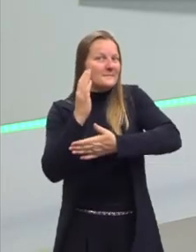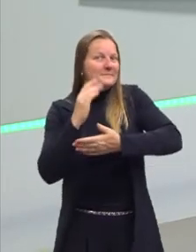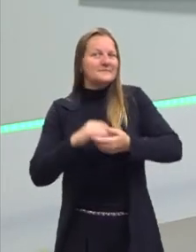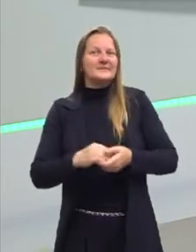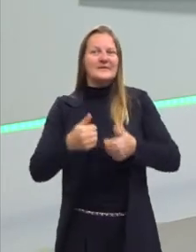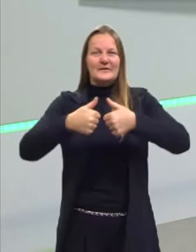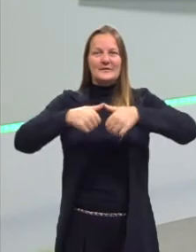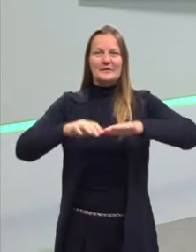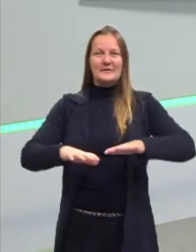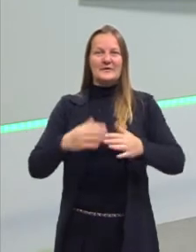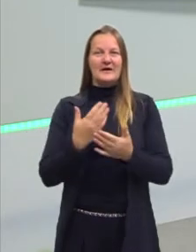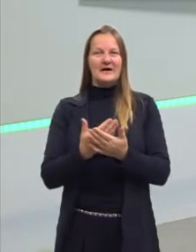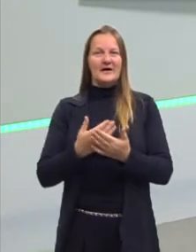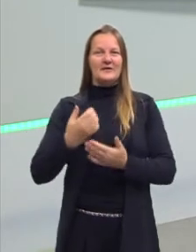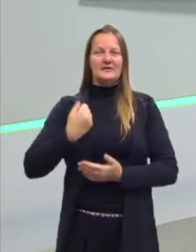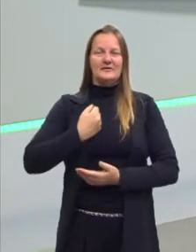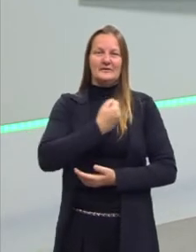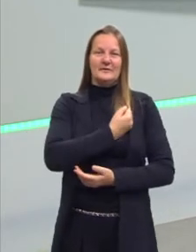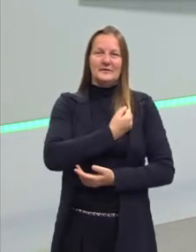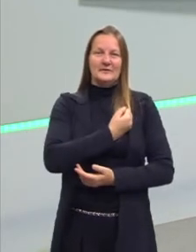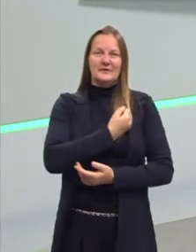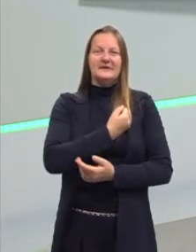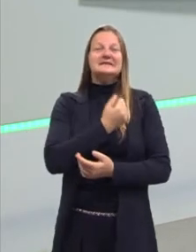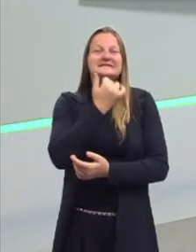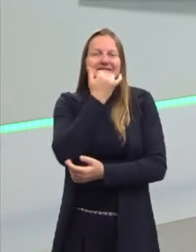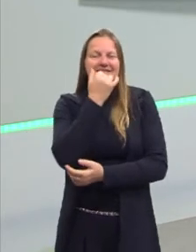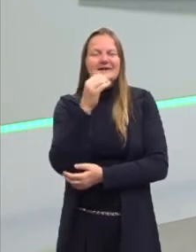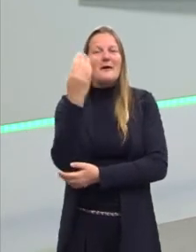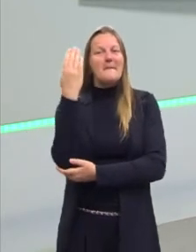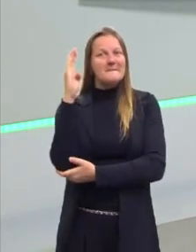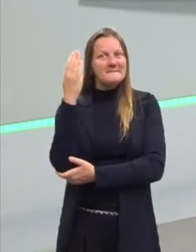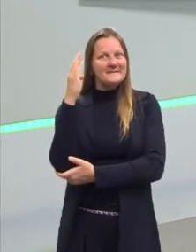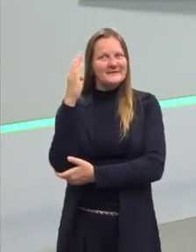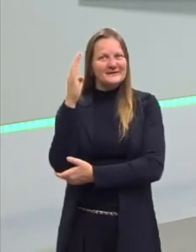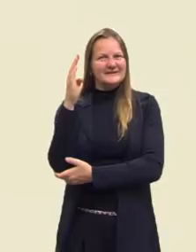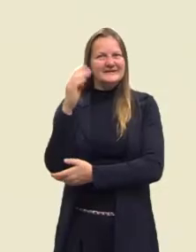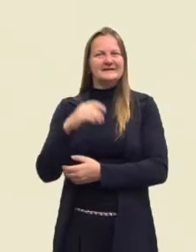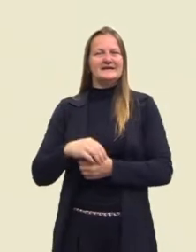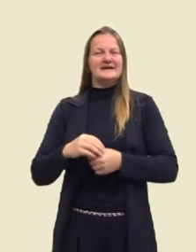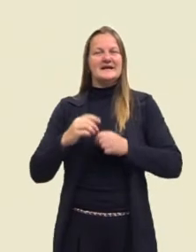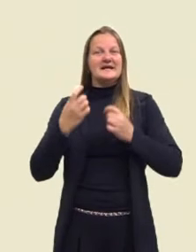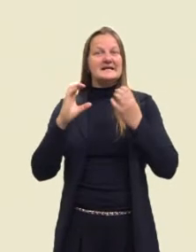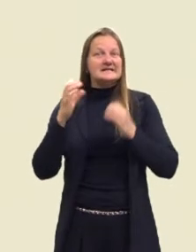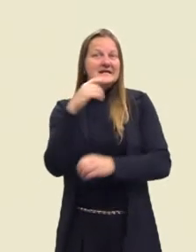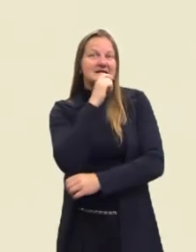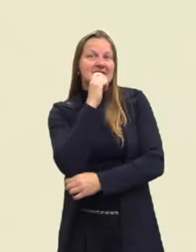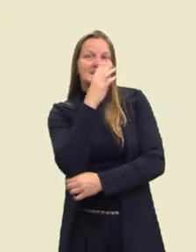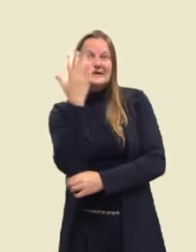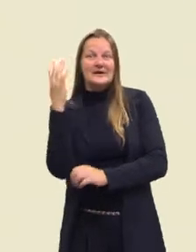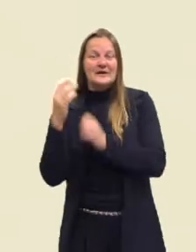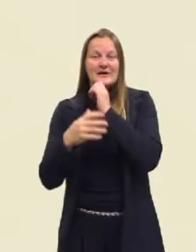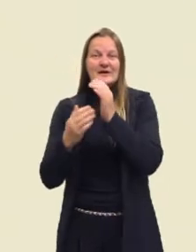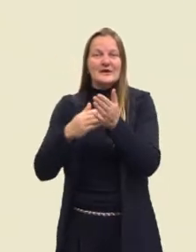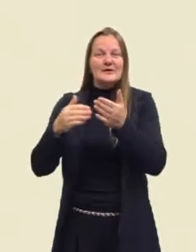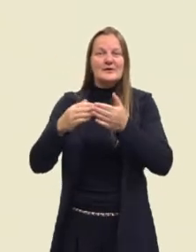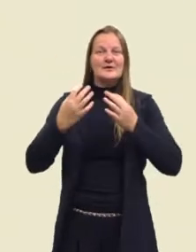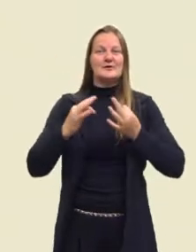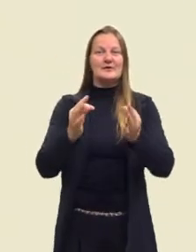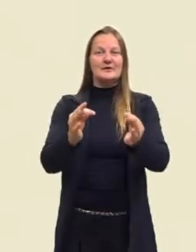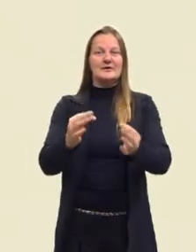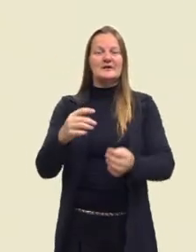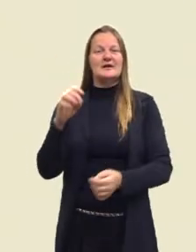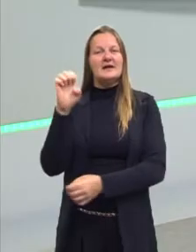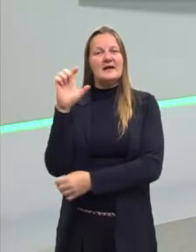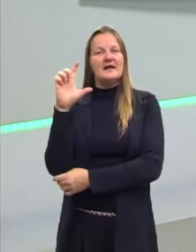Estamos na aula então de Biologia, a área é Ciências da Natureza e Suas Tecnologias. Eu me chamo Helenise